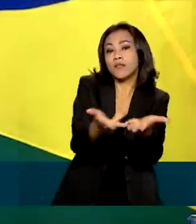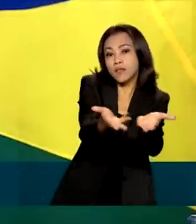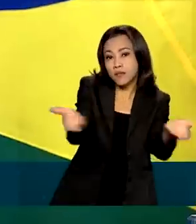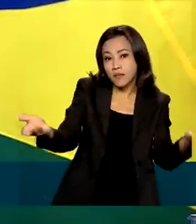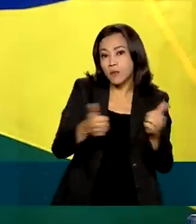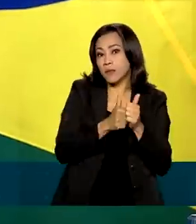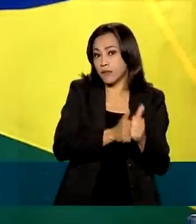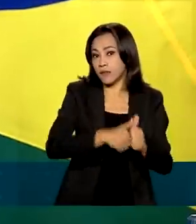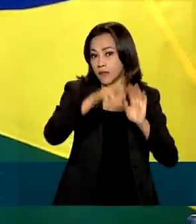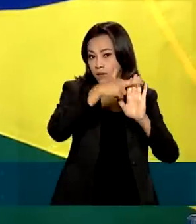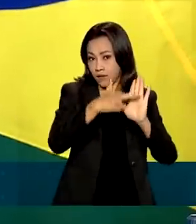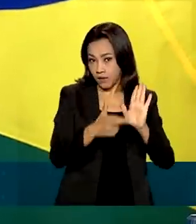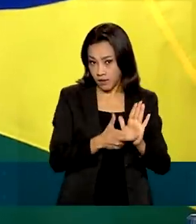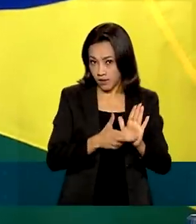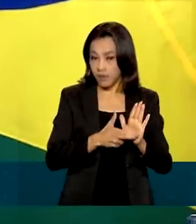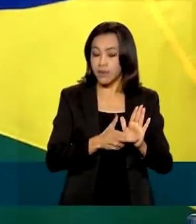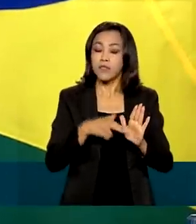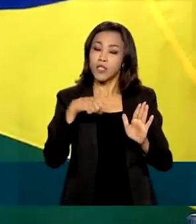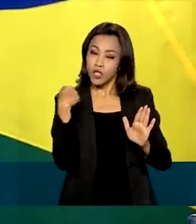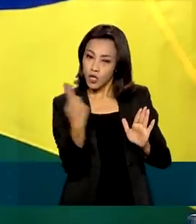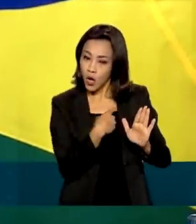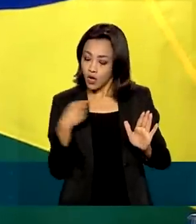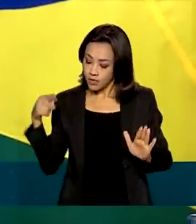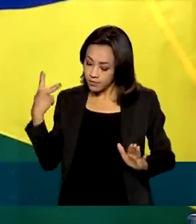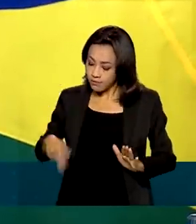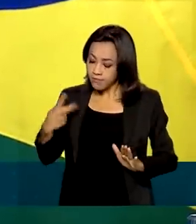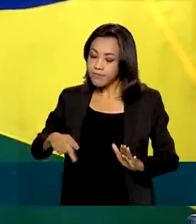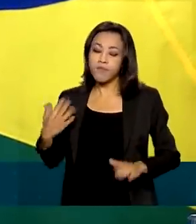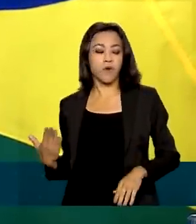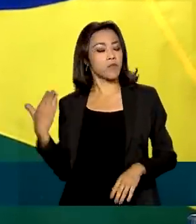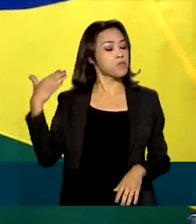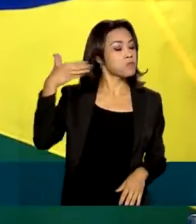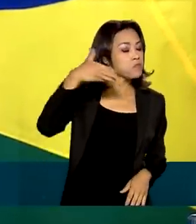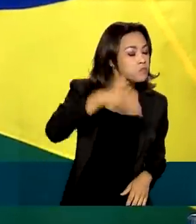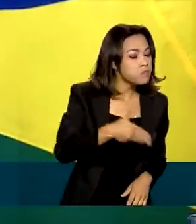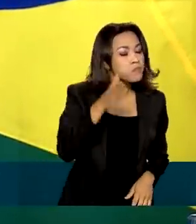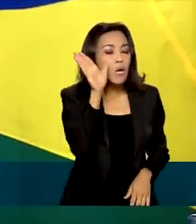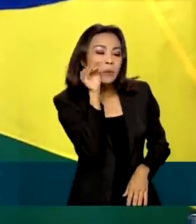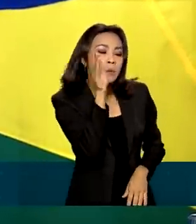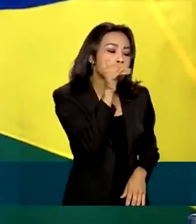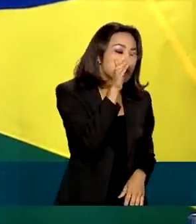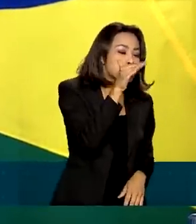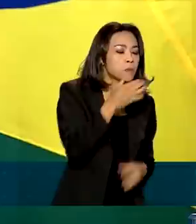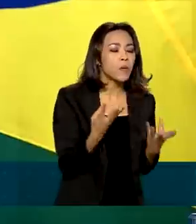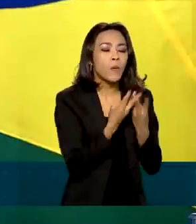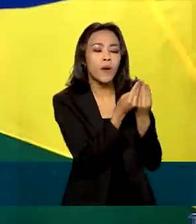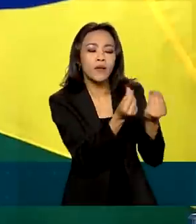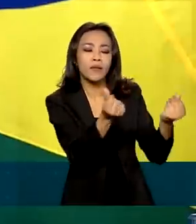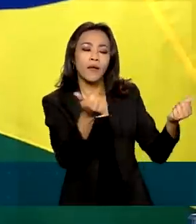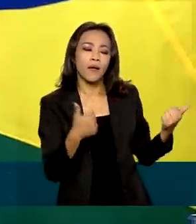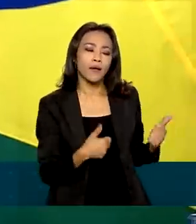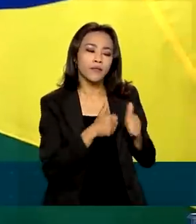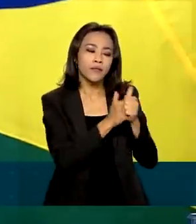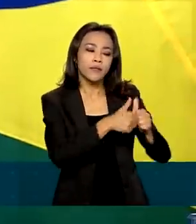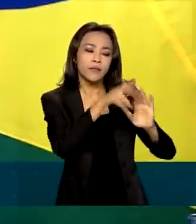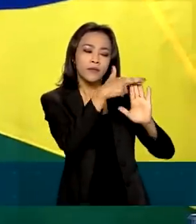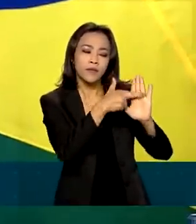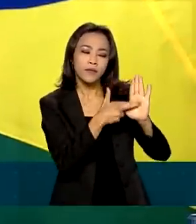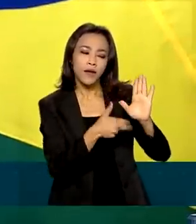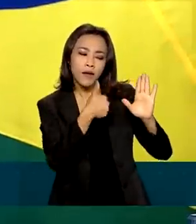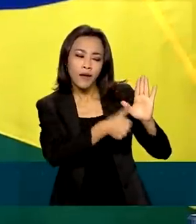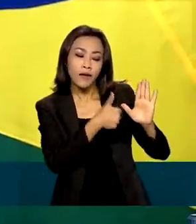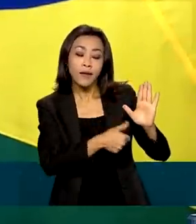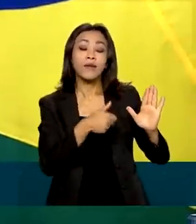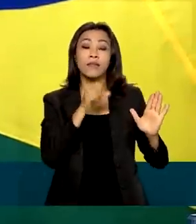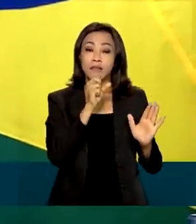regulamentares. E nós vamos a campo justamente para medir a prestação do serviço, medir os indicadores de qualidade e tomar as medidas que forem